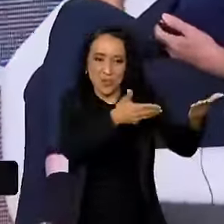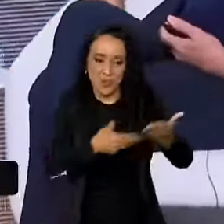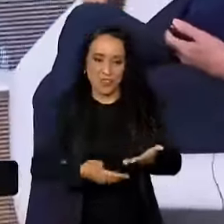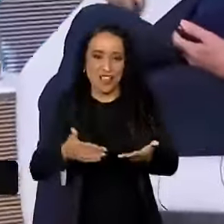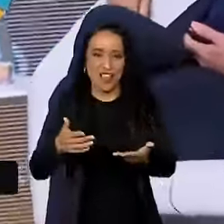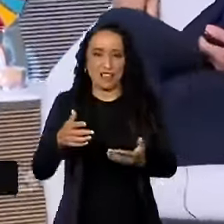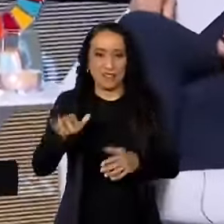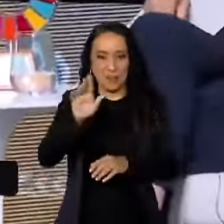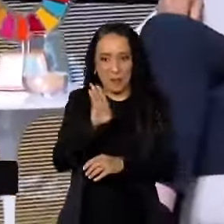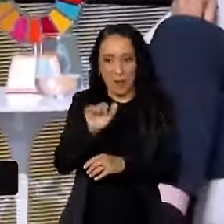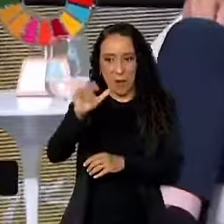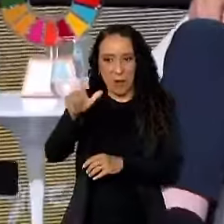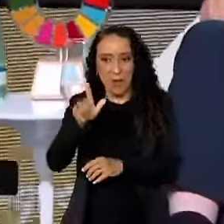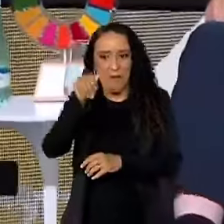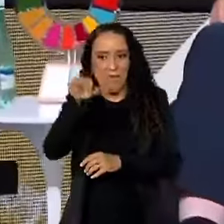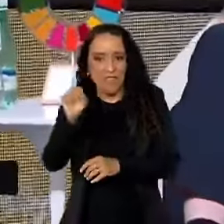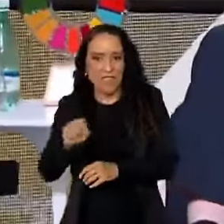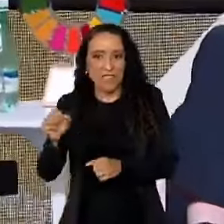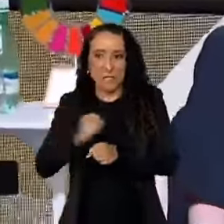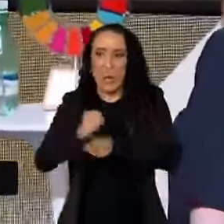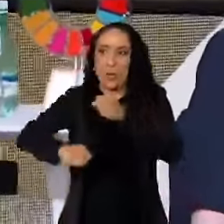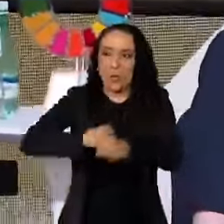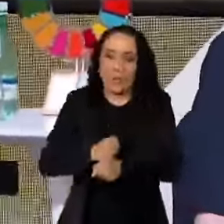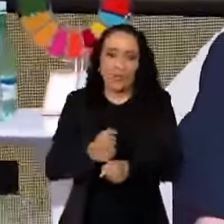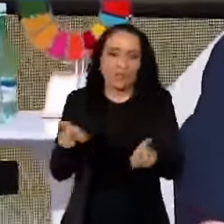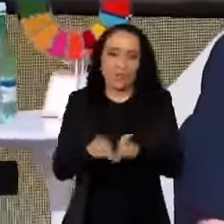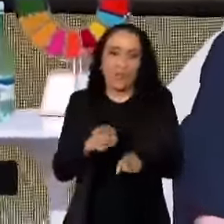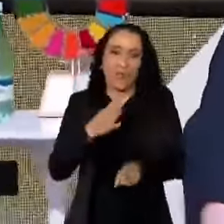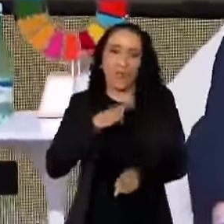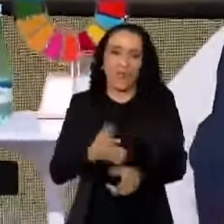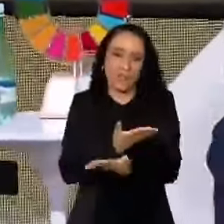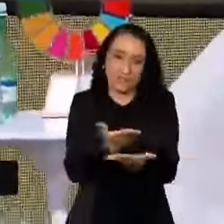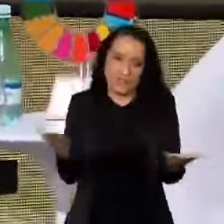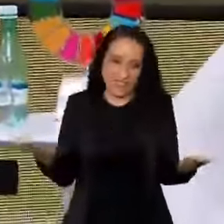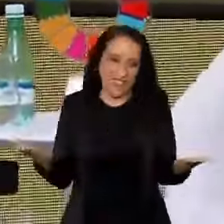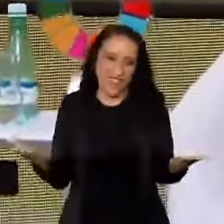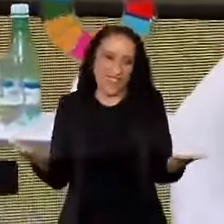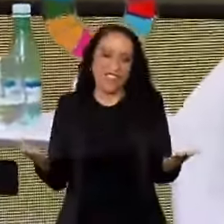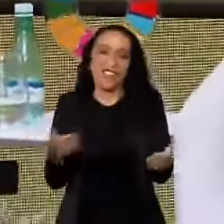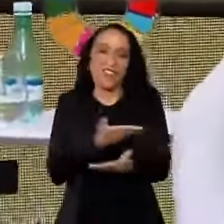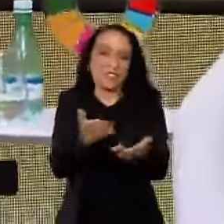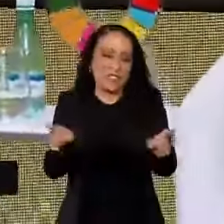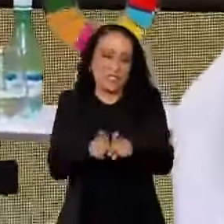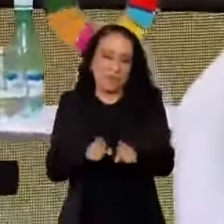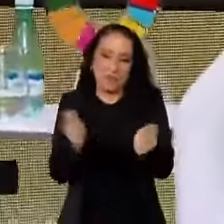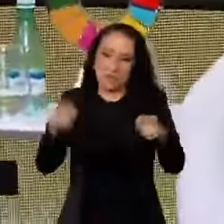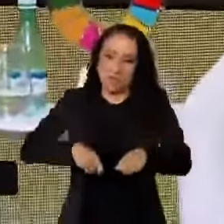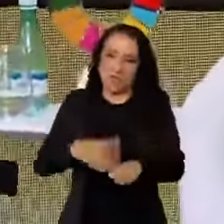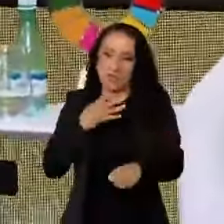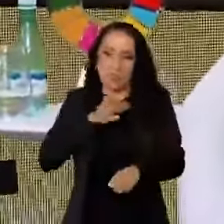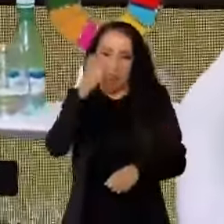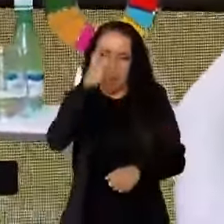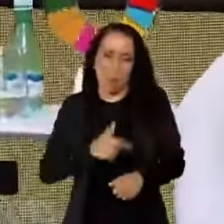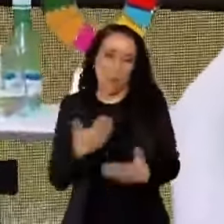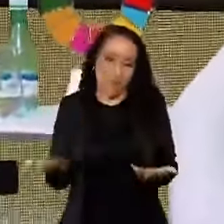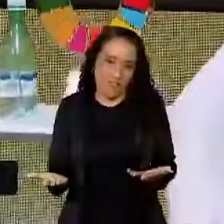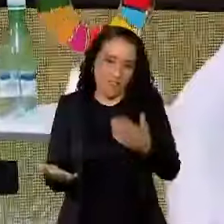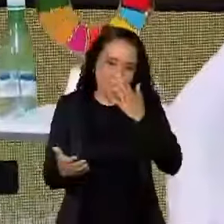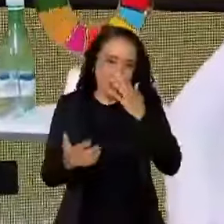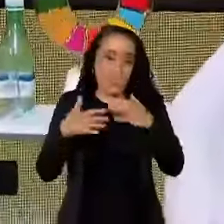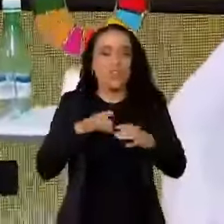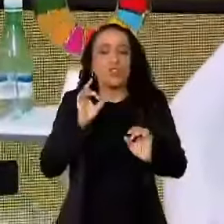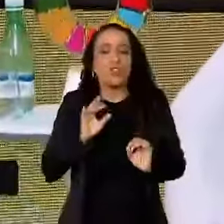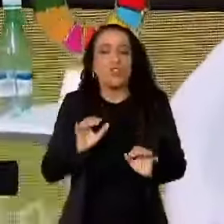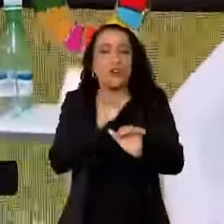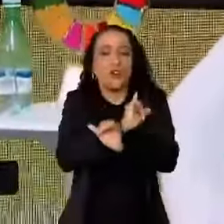Glater todo ano, e não conheço vocês, e vocês possivelmente não me conheçam. Eu só